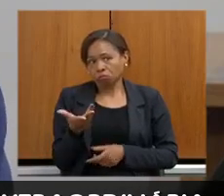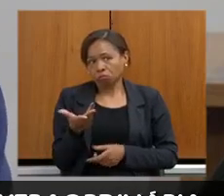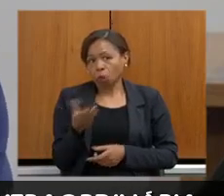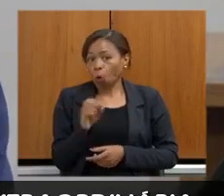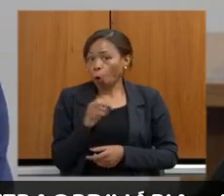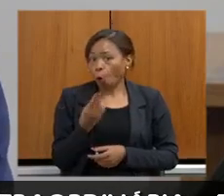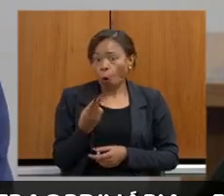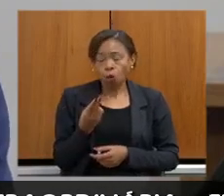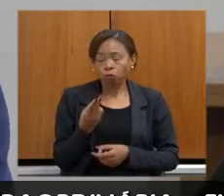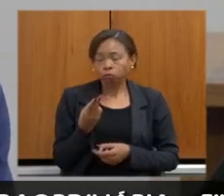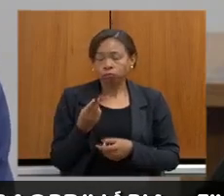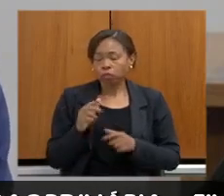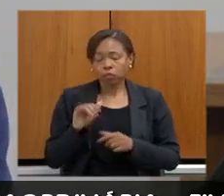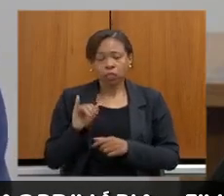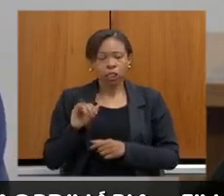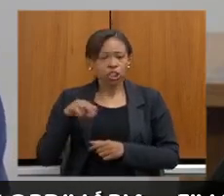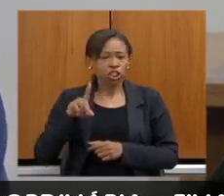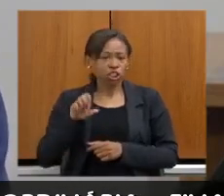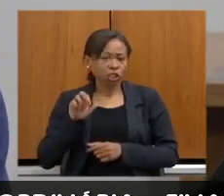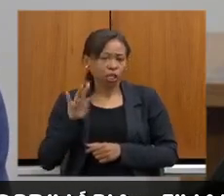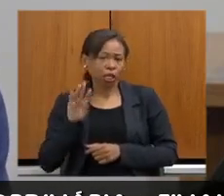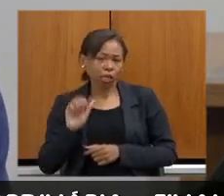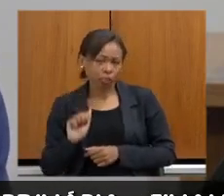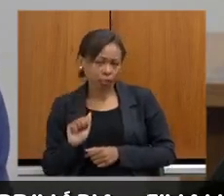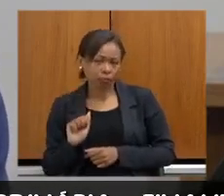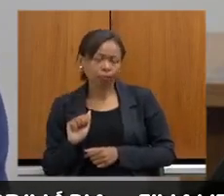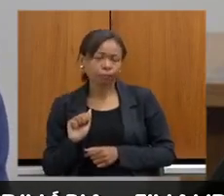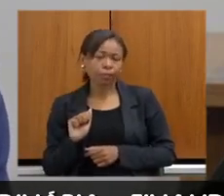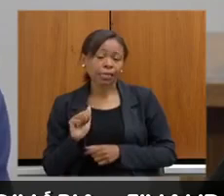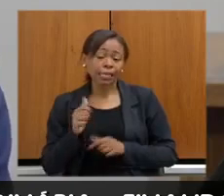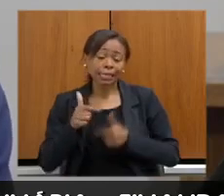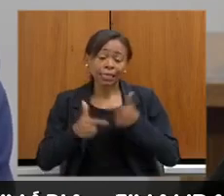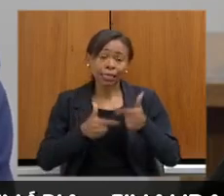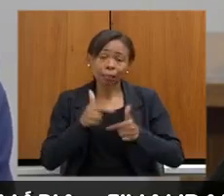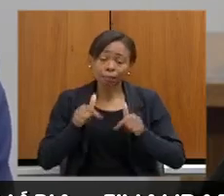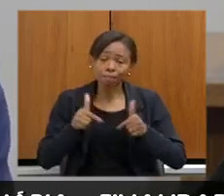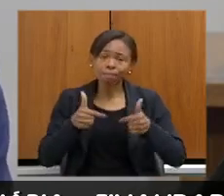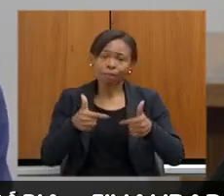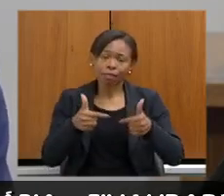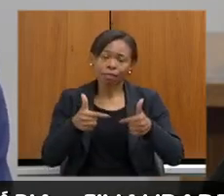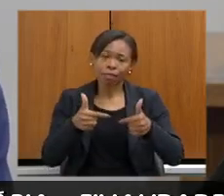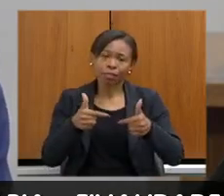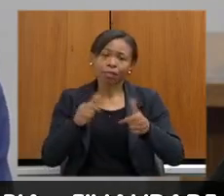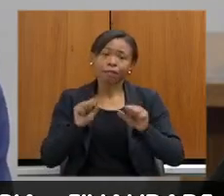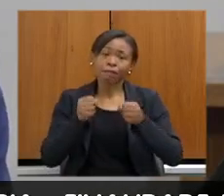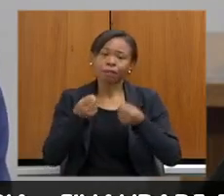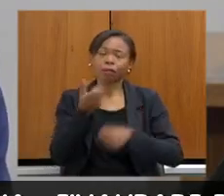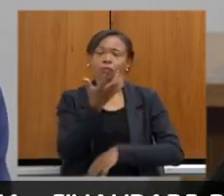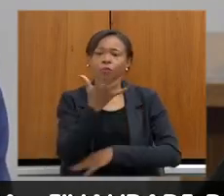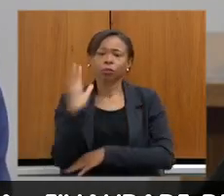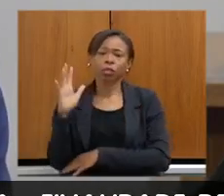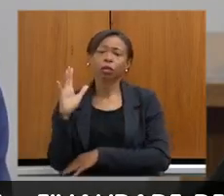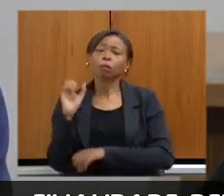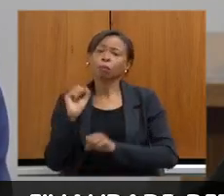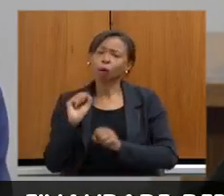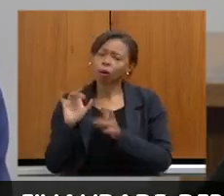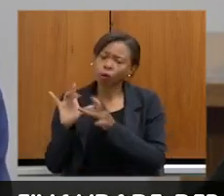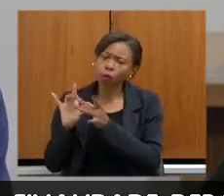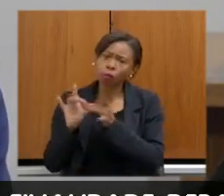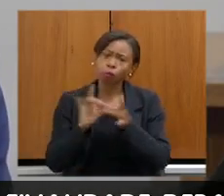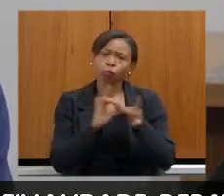para que possam unir nesse esforço, para que haja uma